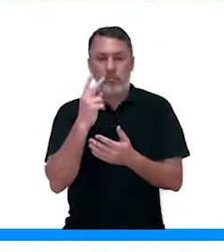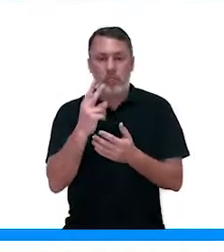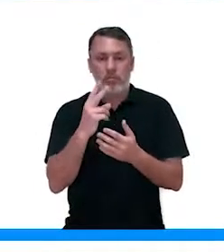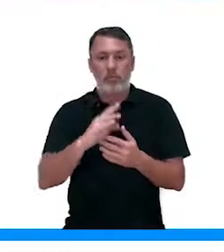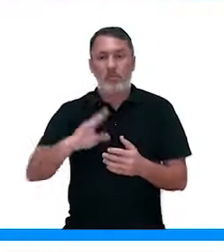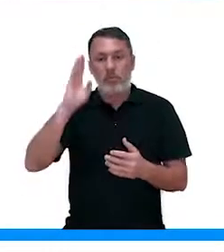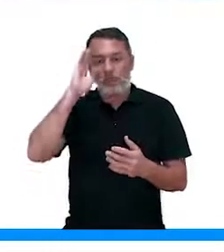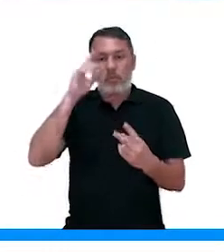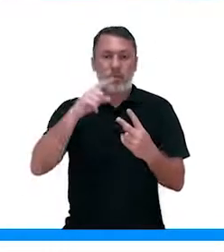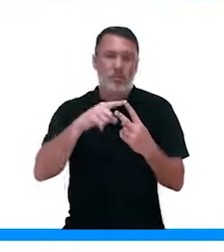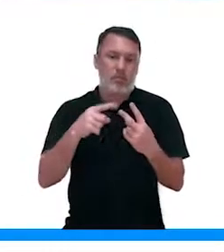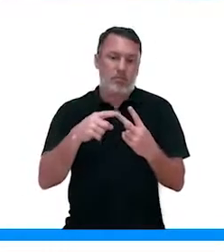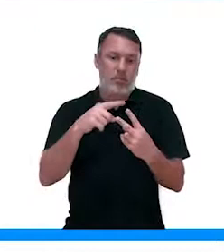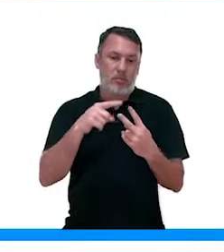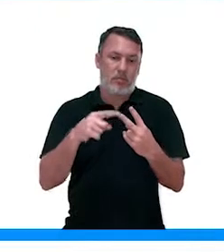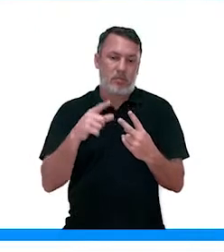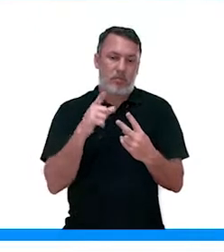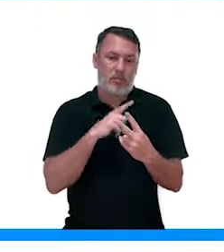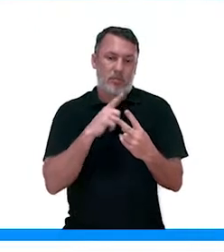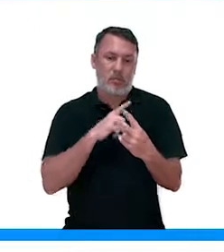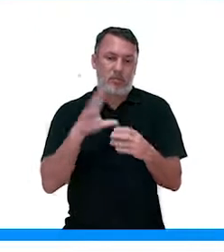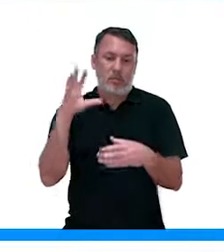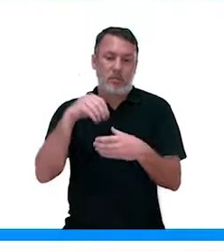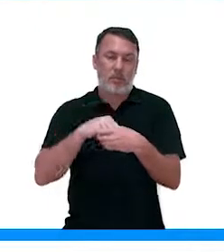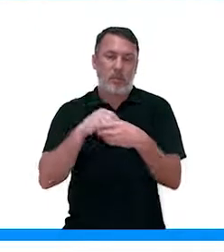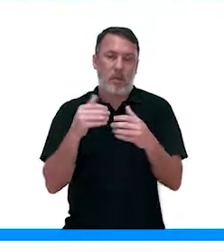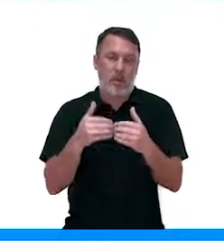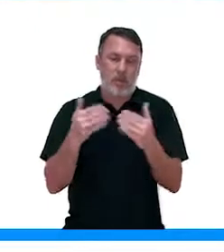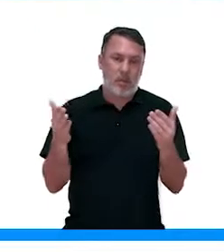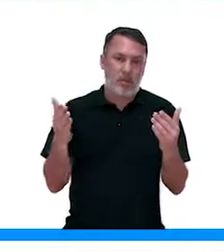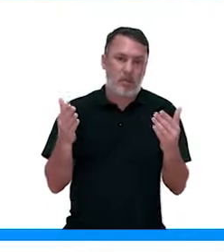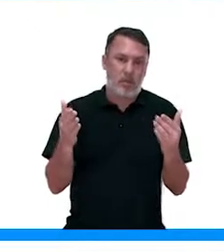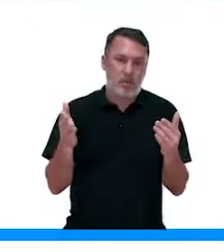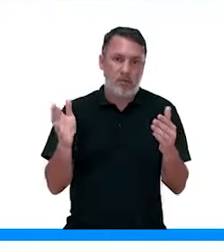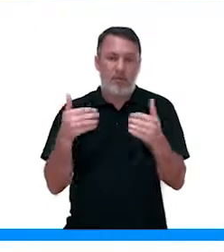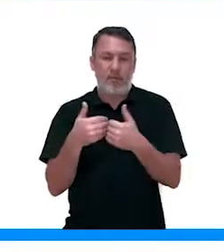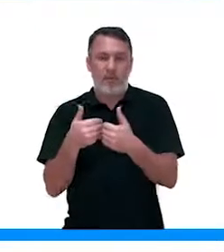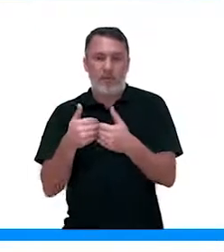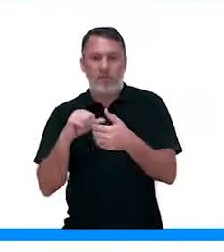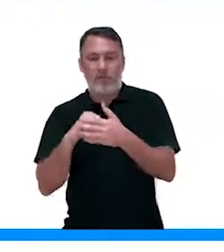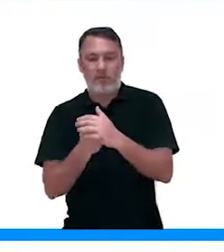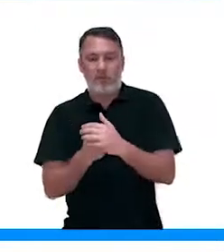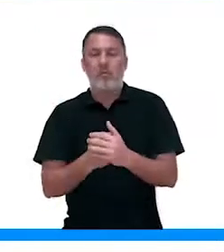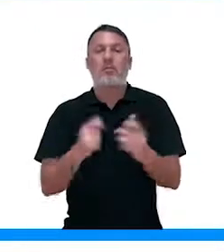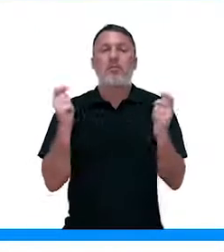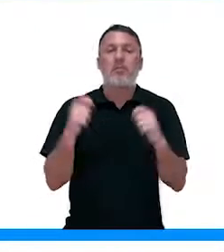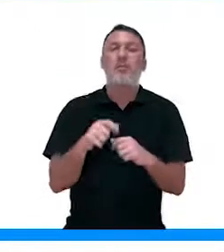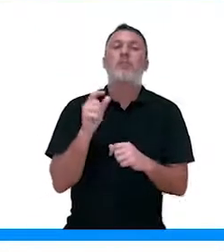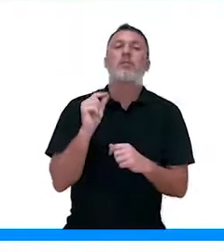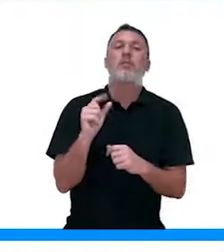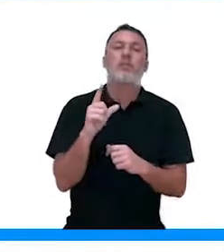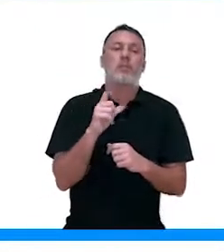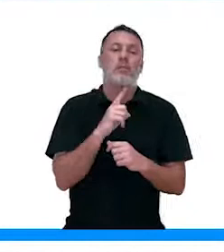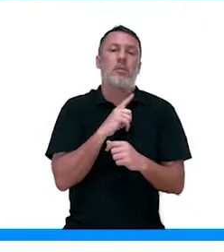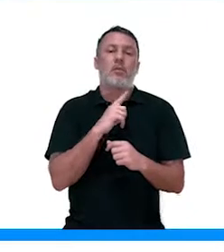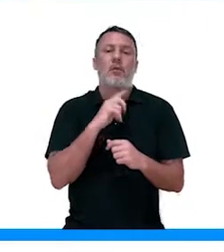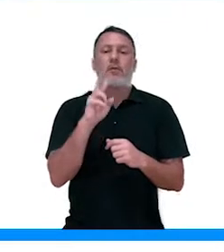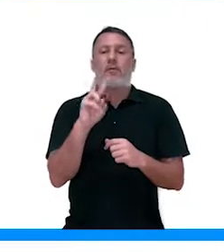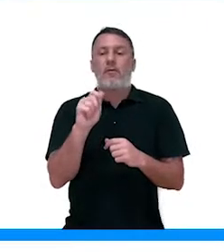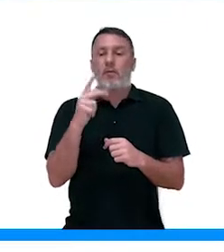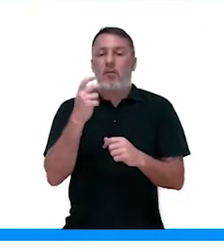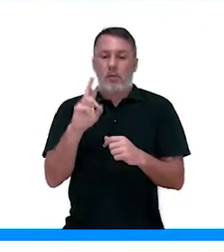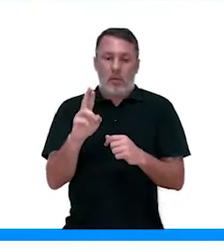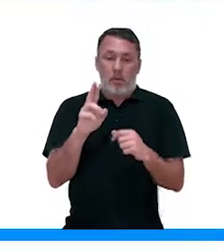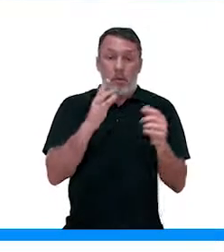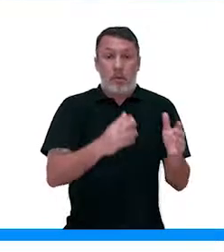A principal é a estomática, que são os estômatos abertos, que vão permitir com que saia a água na